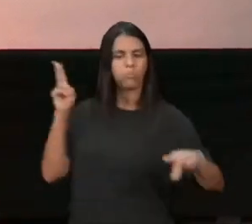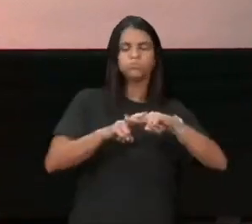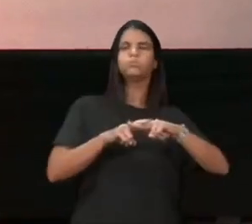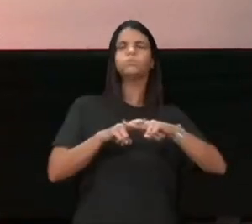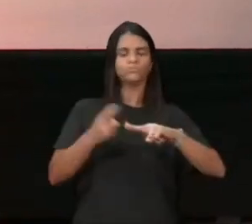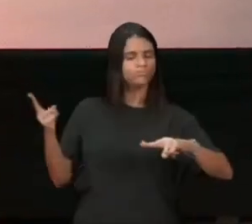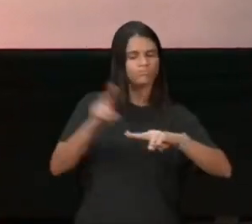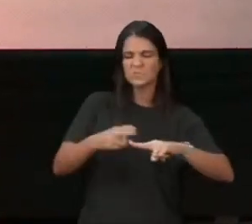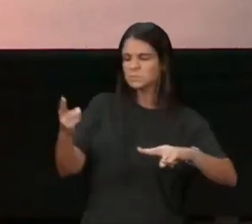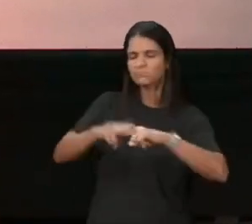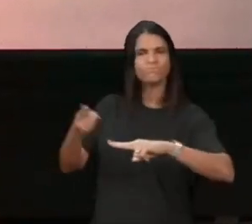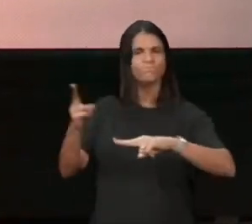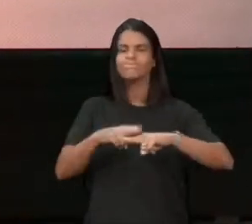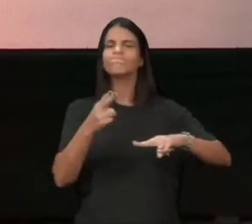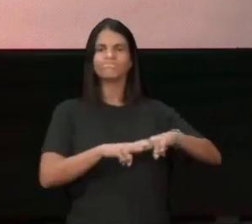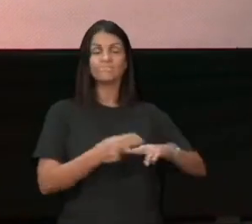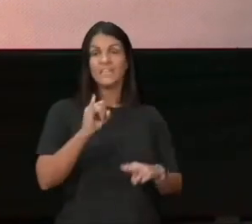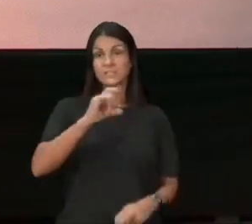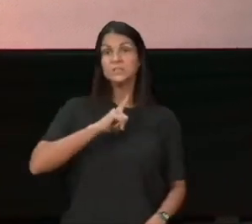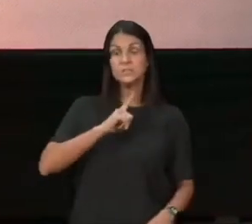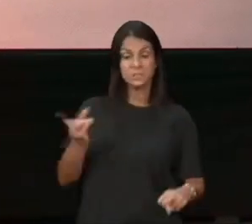hoje, uma prisão, não coisa boa, naquela época, meu filho,